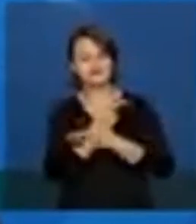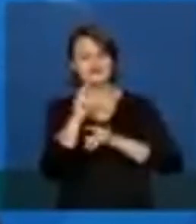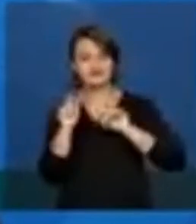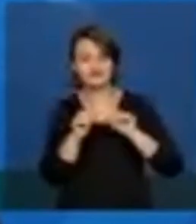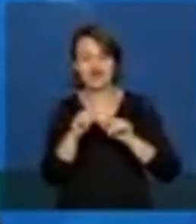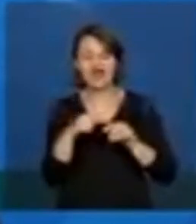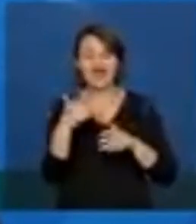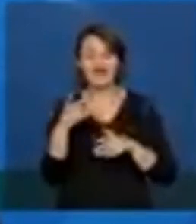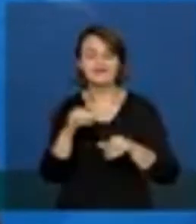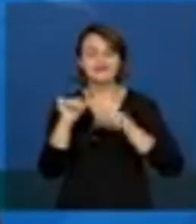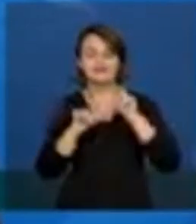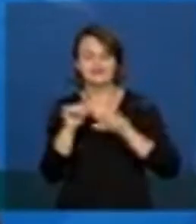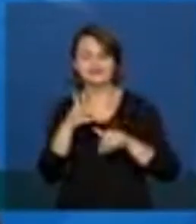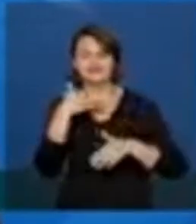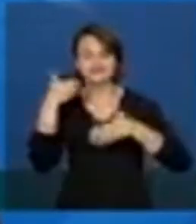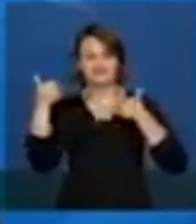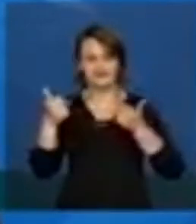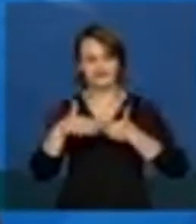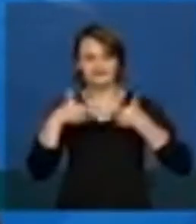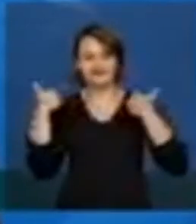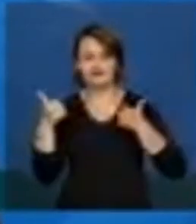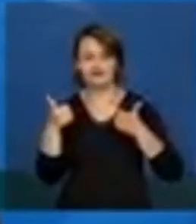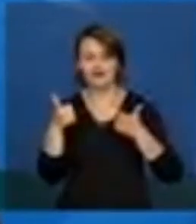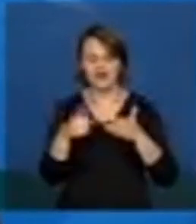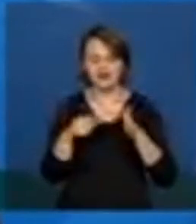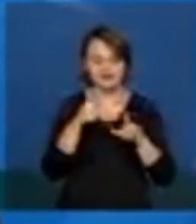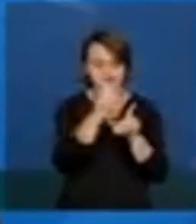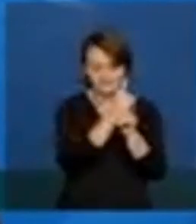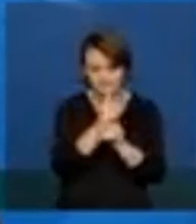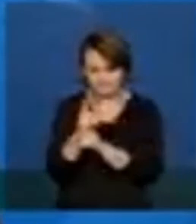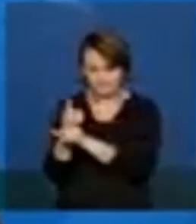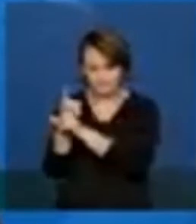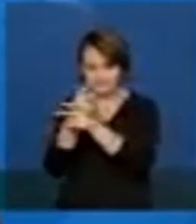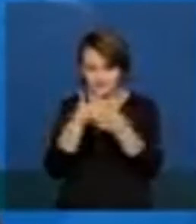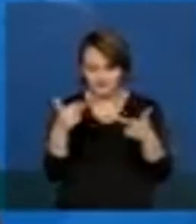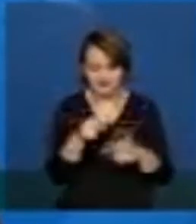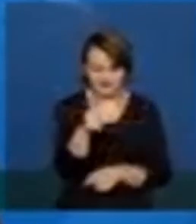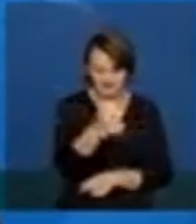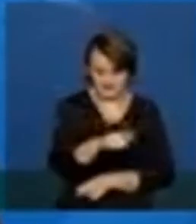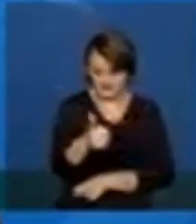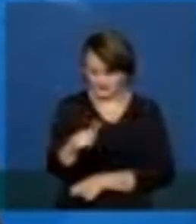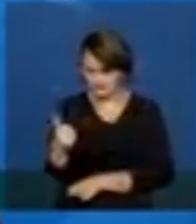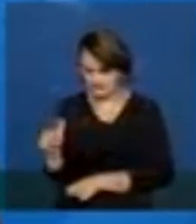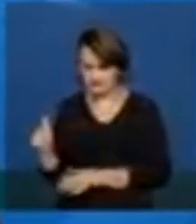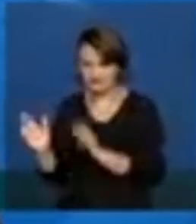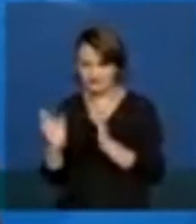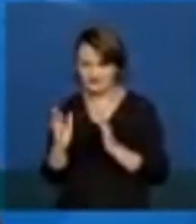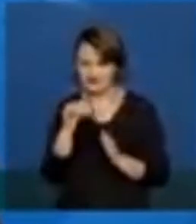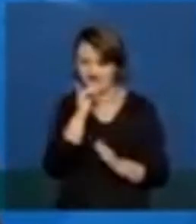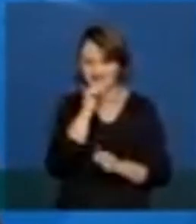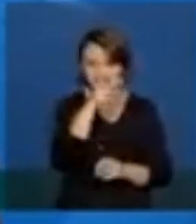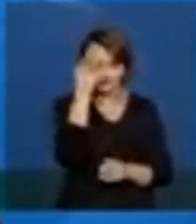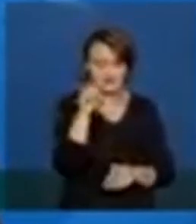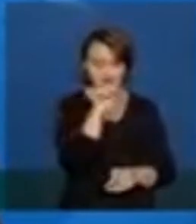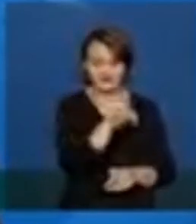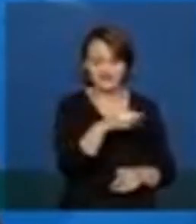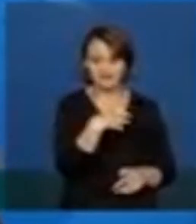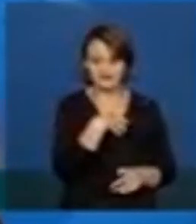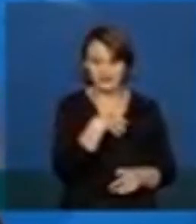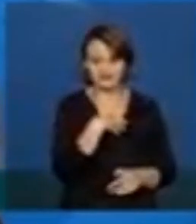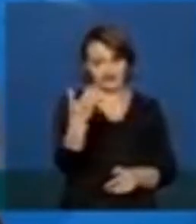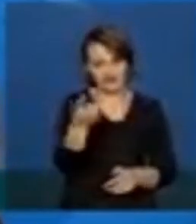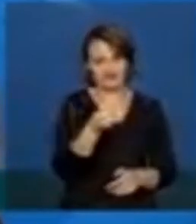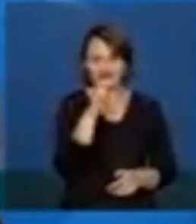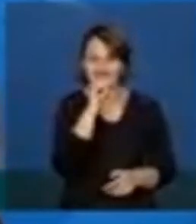o aperfeiçoamento levou que um conjunto de contestações fosse avaliado no tempo, uma pessoa mudou de situação, então, ela